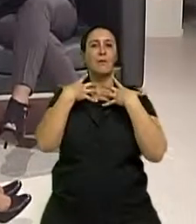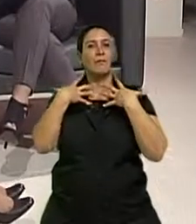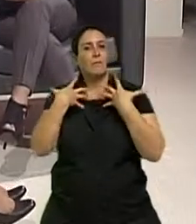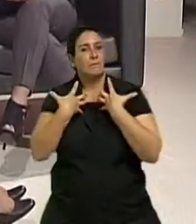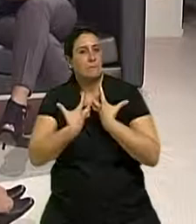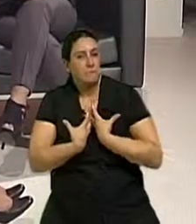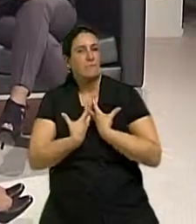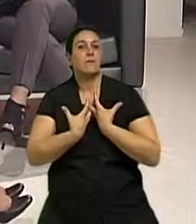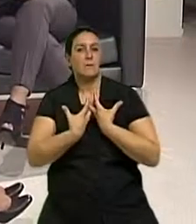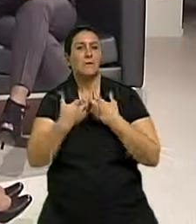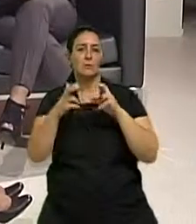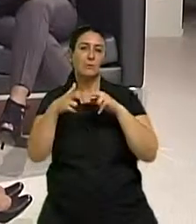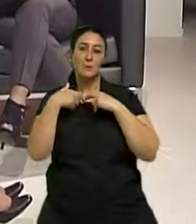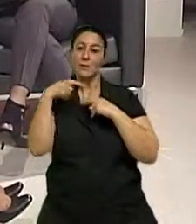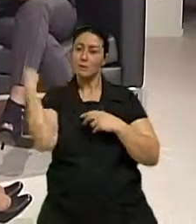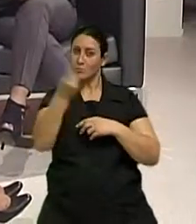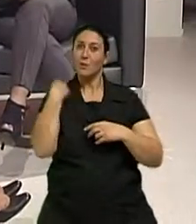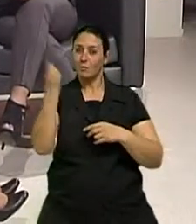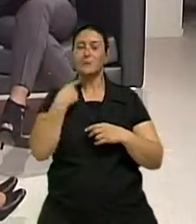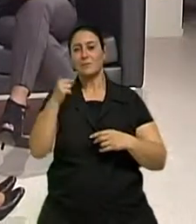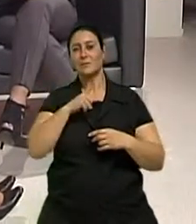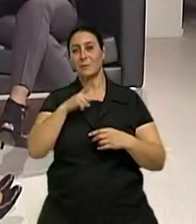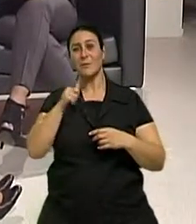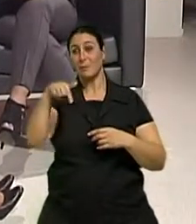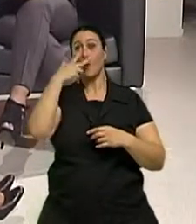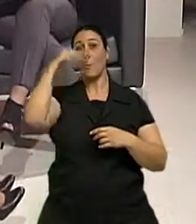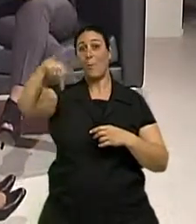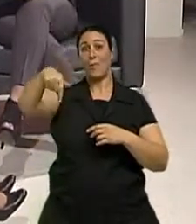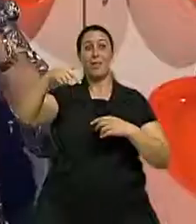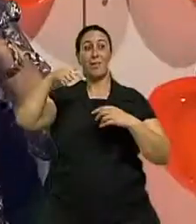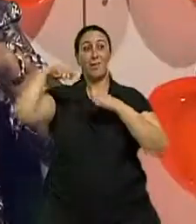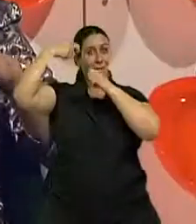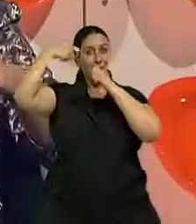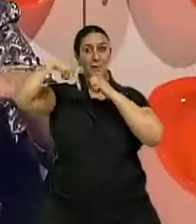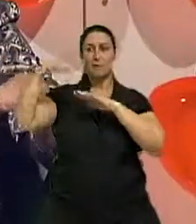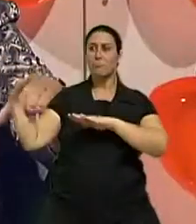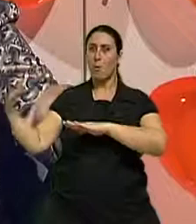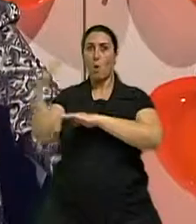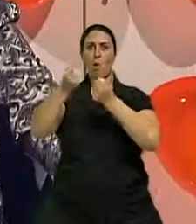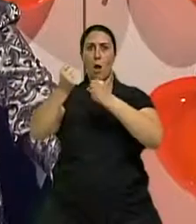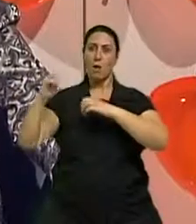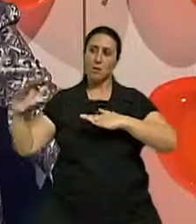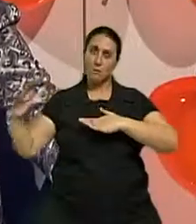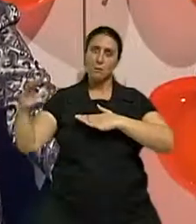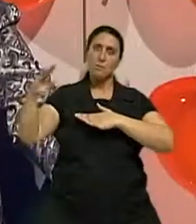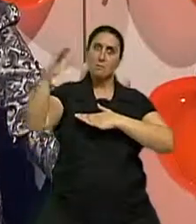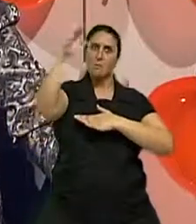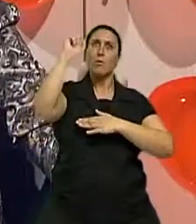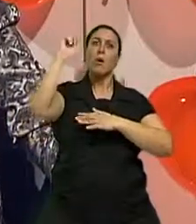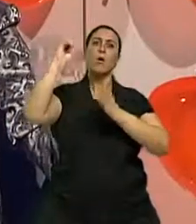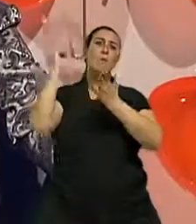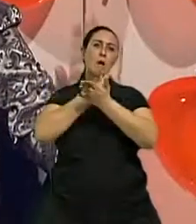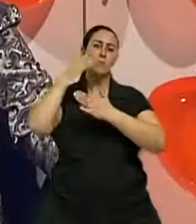Pode ser uma lomba íngreme, que nem a nossa aqui da Correia Lima. Ou então pode ser uma coisa leve e